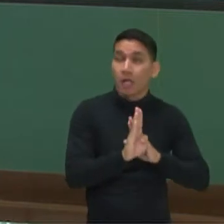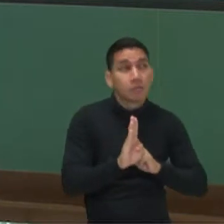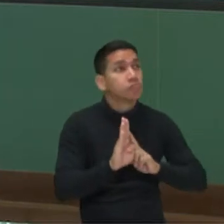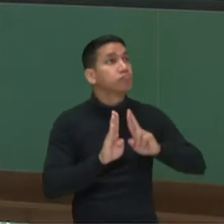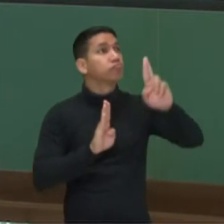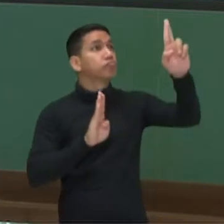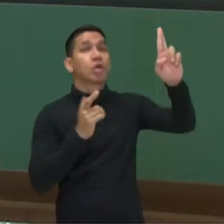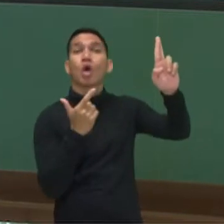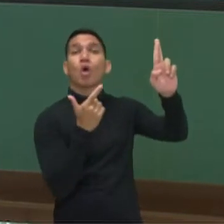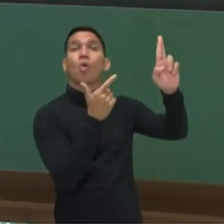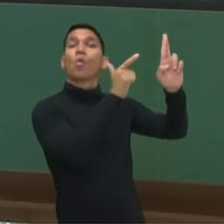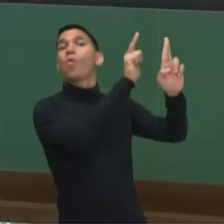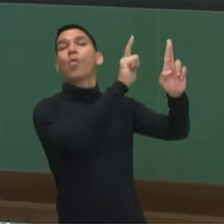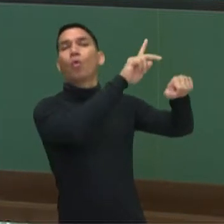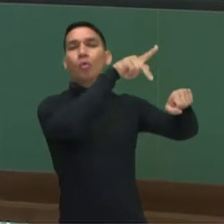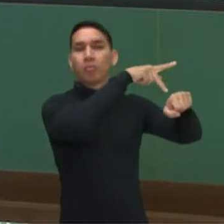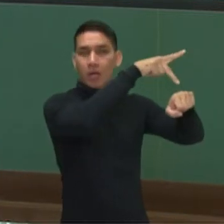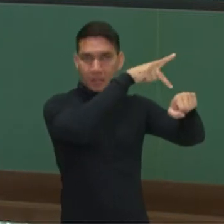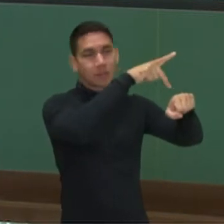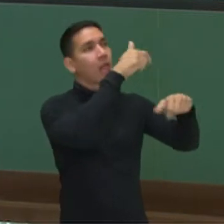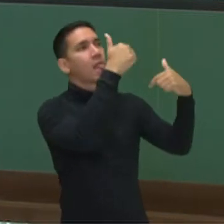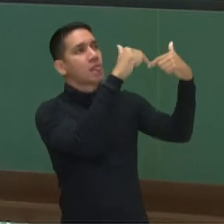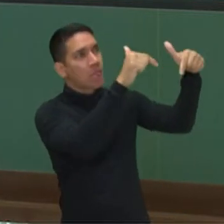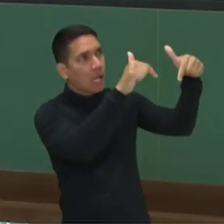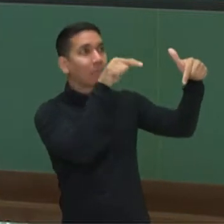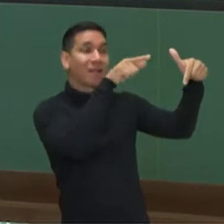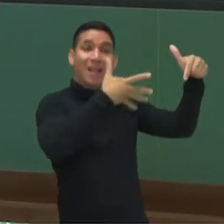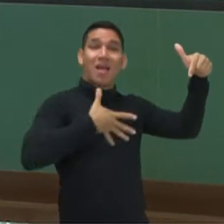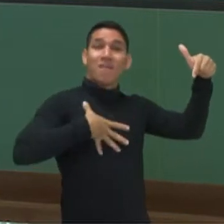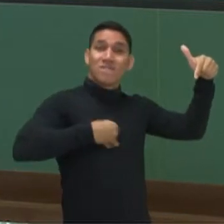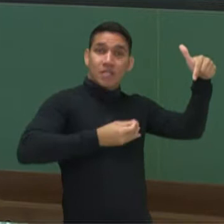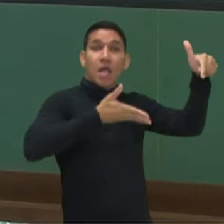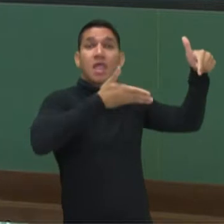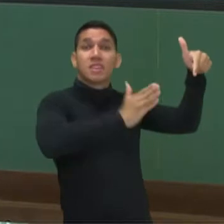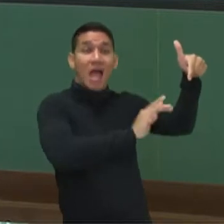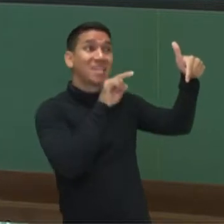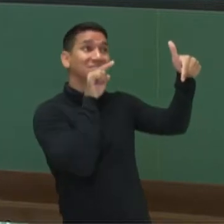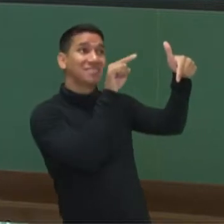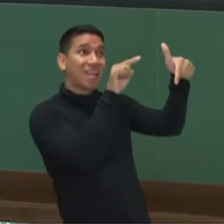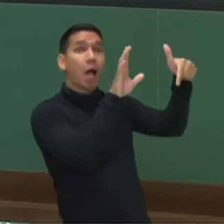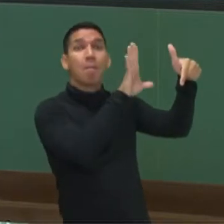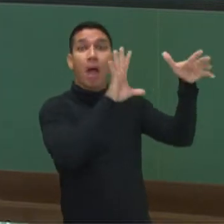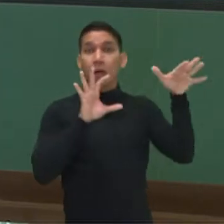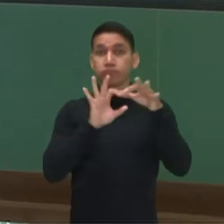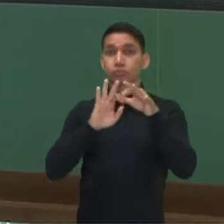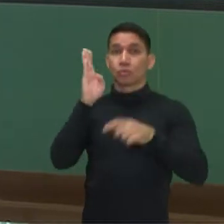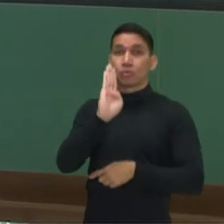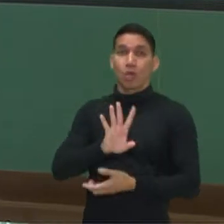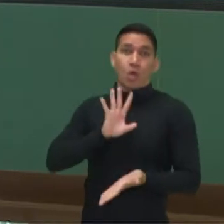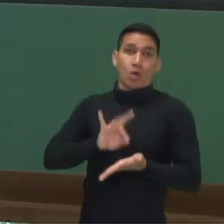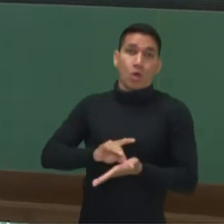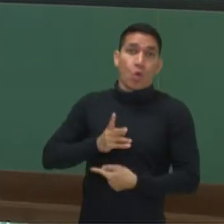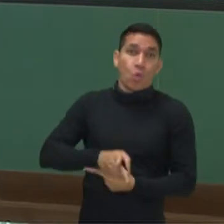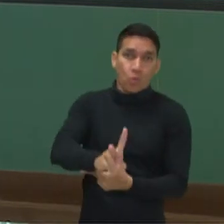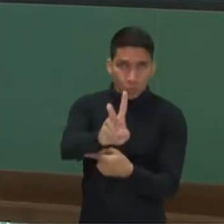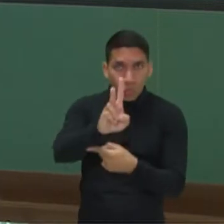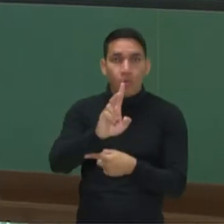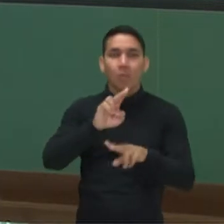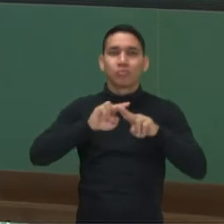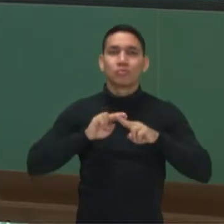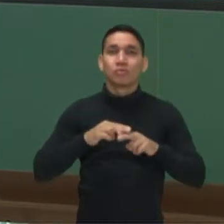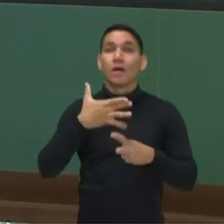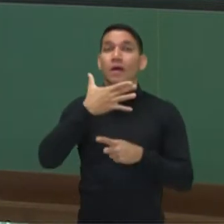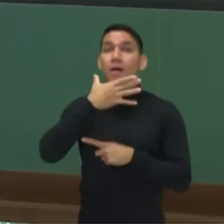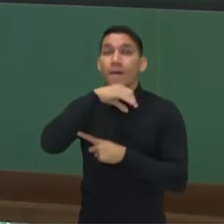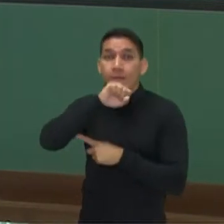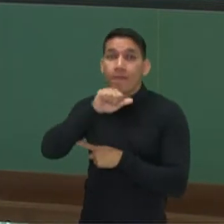Federativa do Brasil em outro país e os filhos acabam nascendo em outro país. Então, a nacionalidade dos pais define a